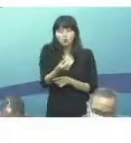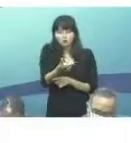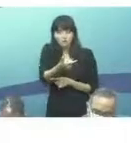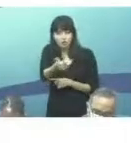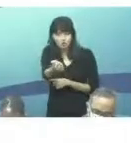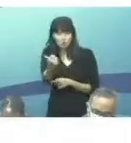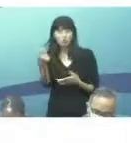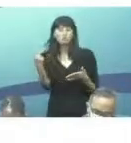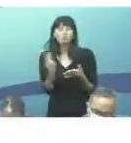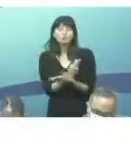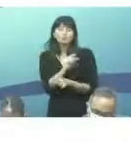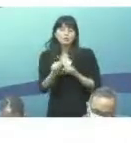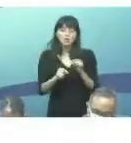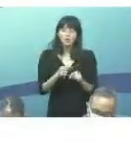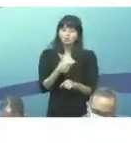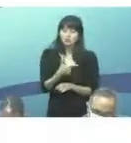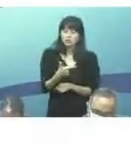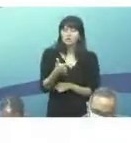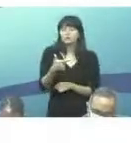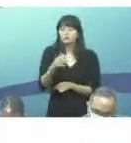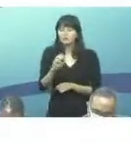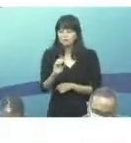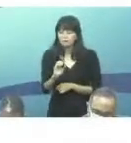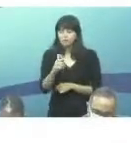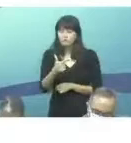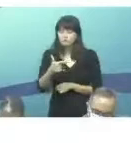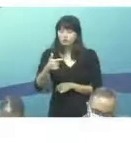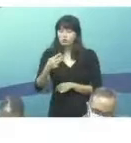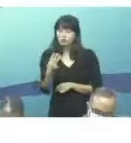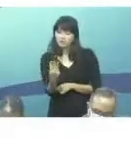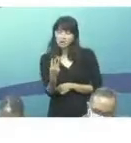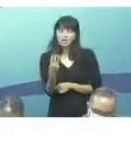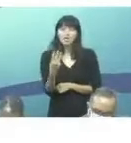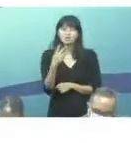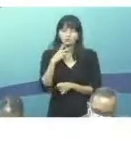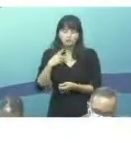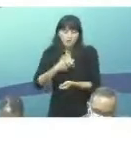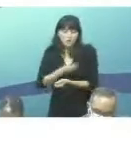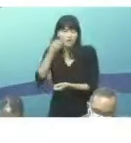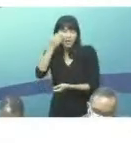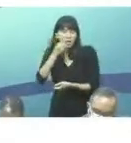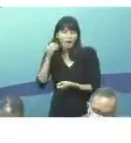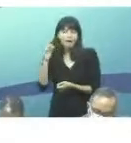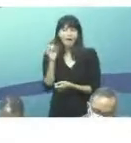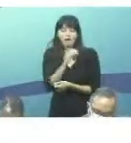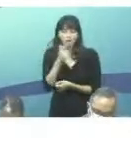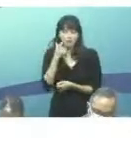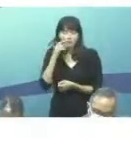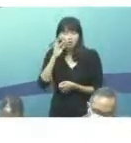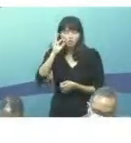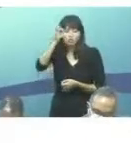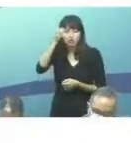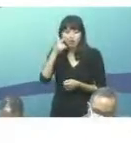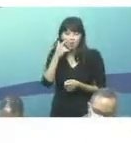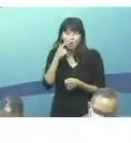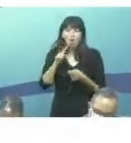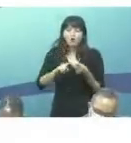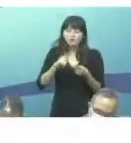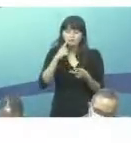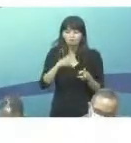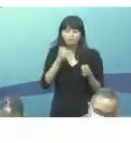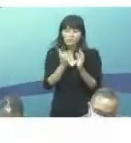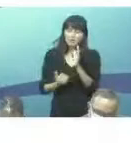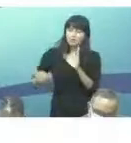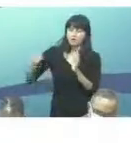realizados 223 mil testes rápidos moleculares para TB, sendo 6,6% superior observado em